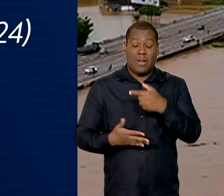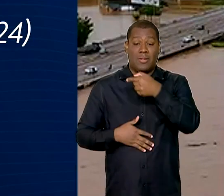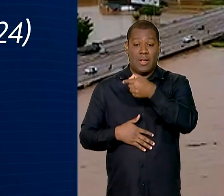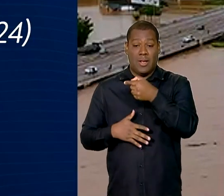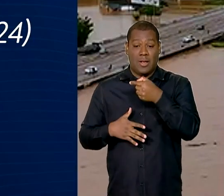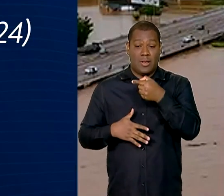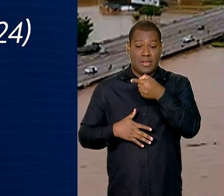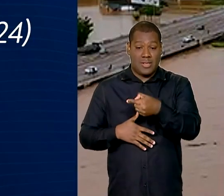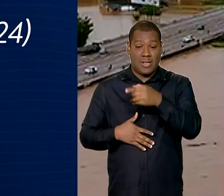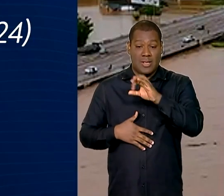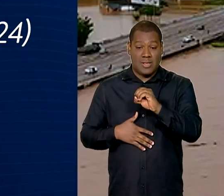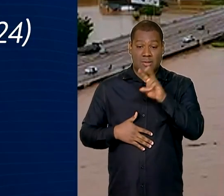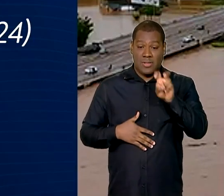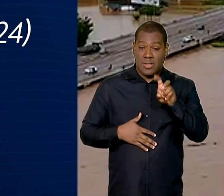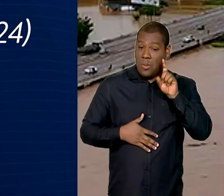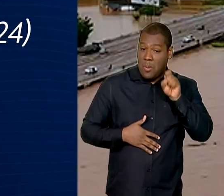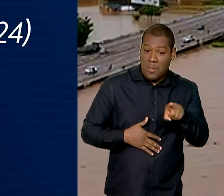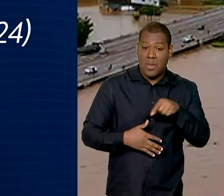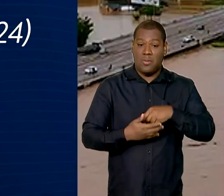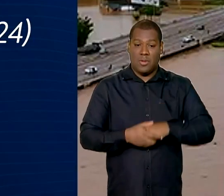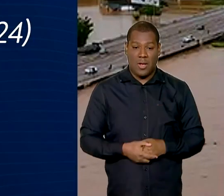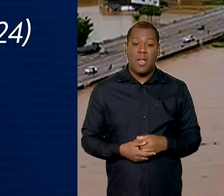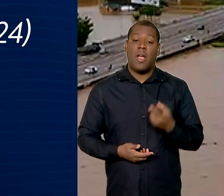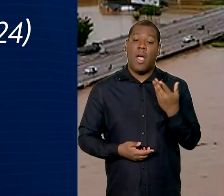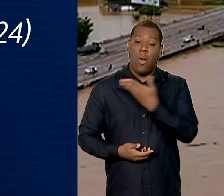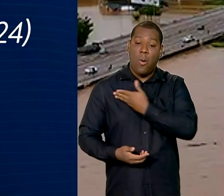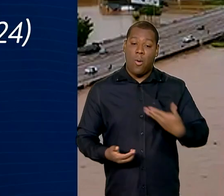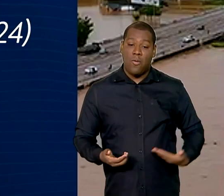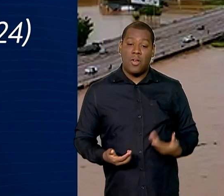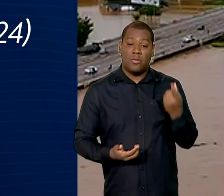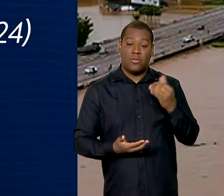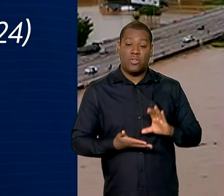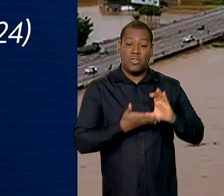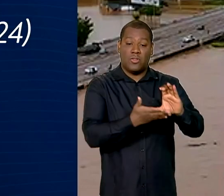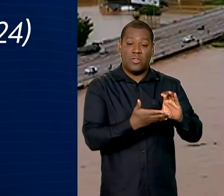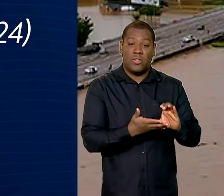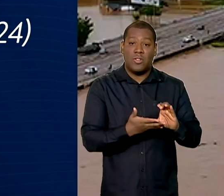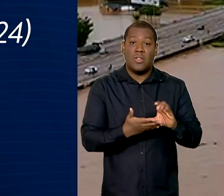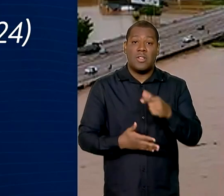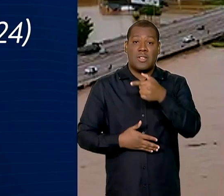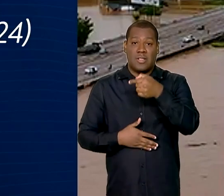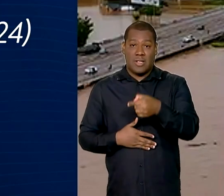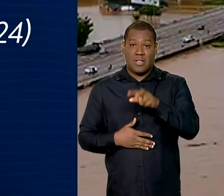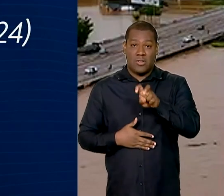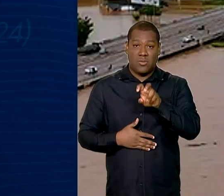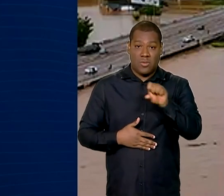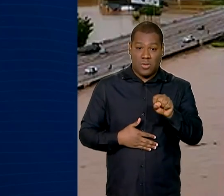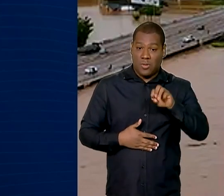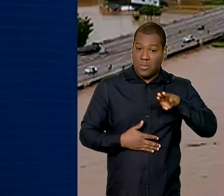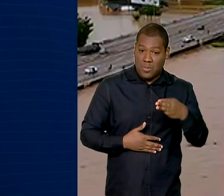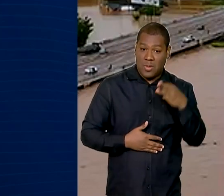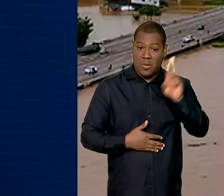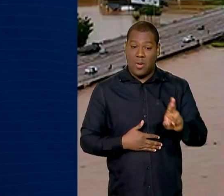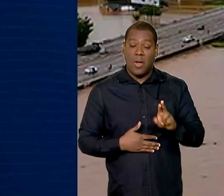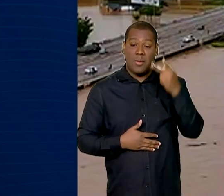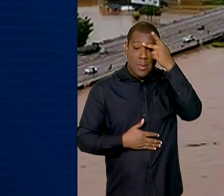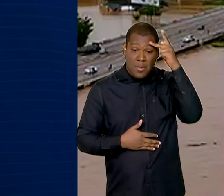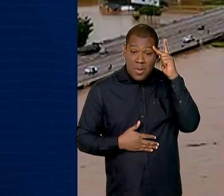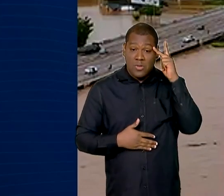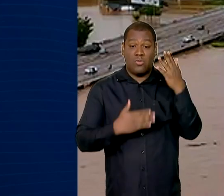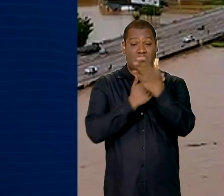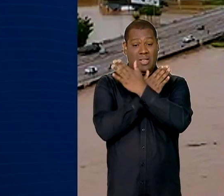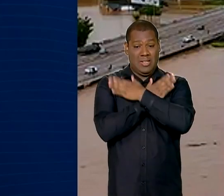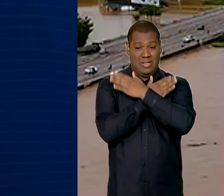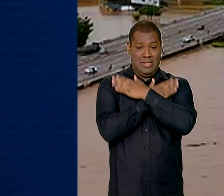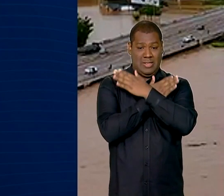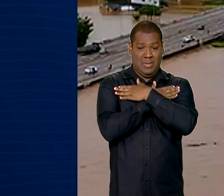que vão receber um total de 758 milhões de reais. Para os desempregados, que